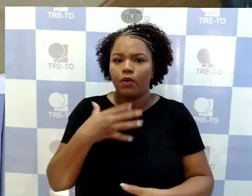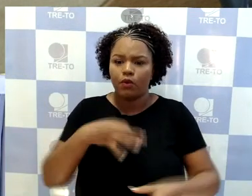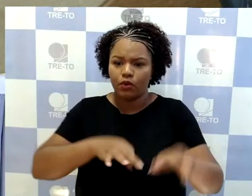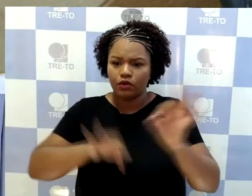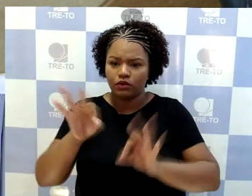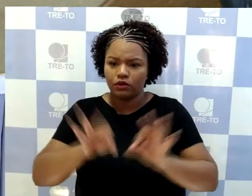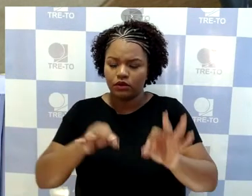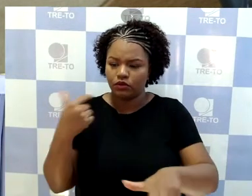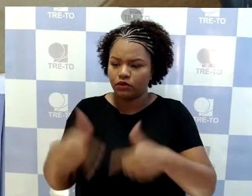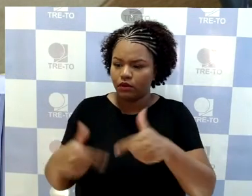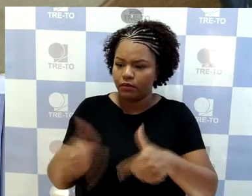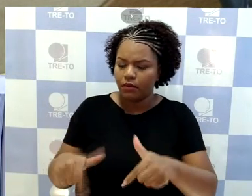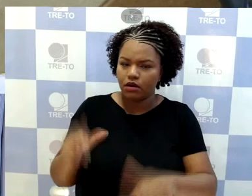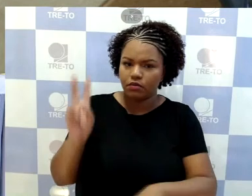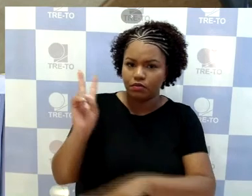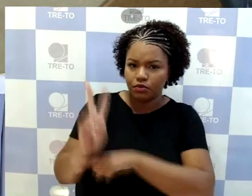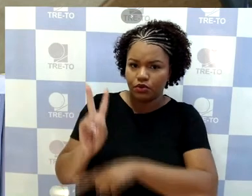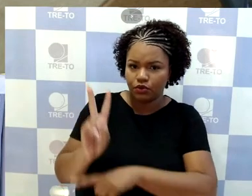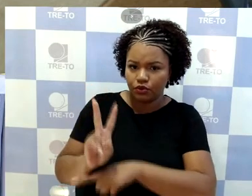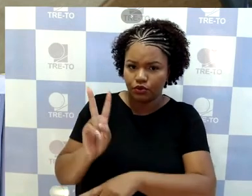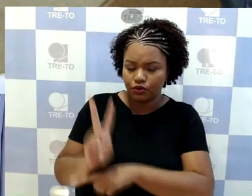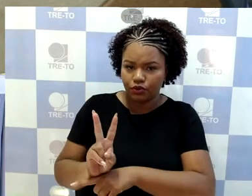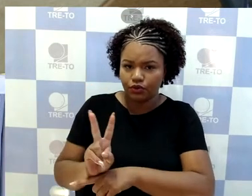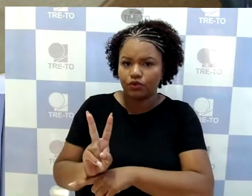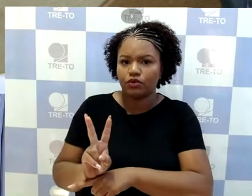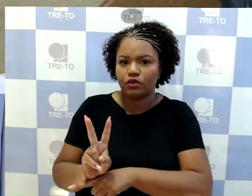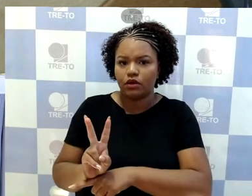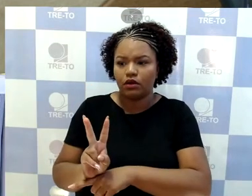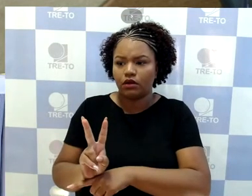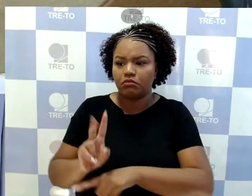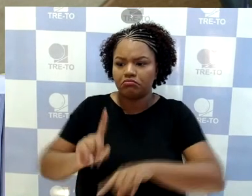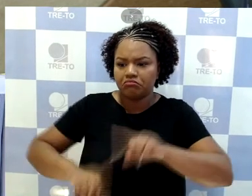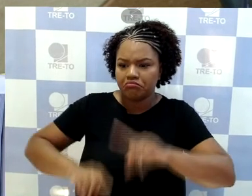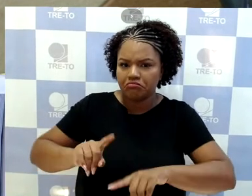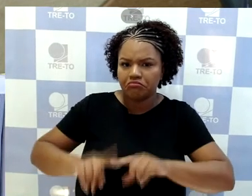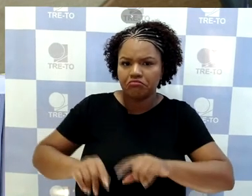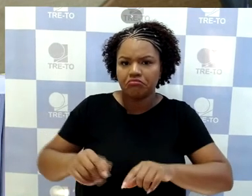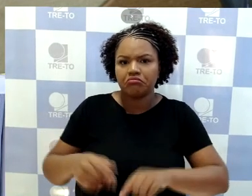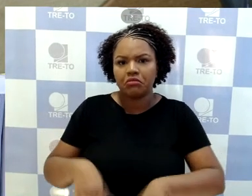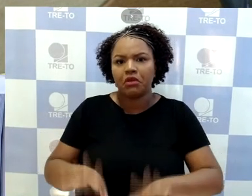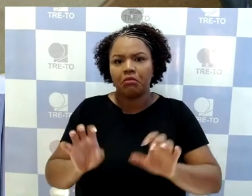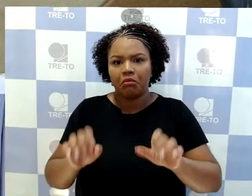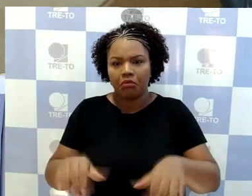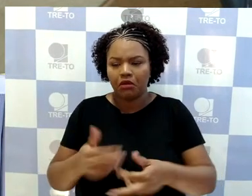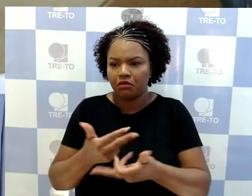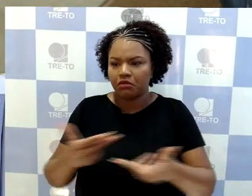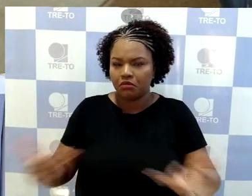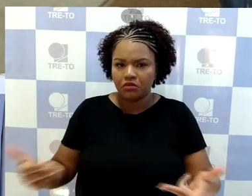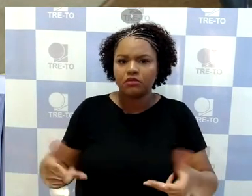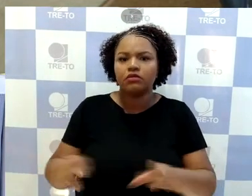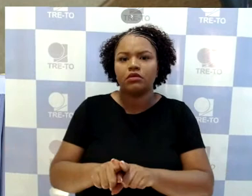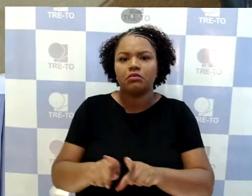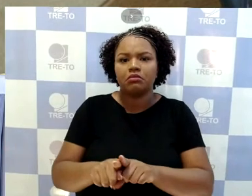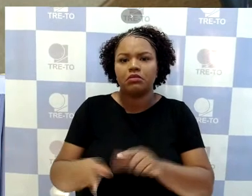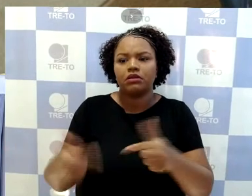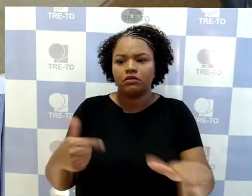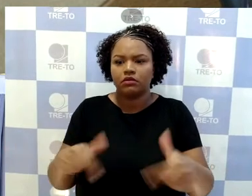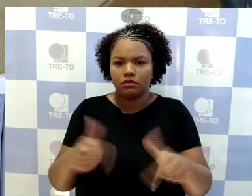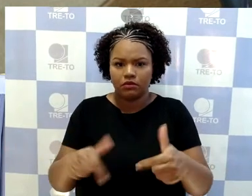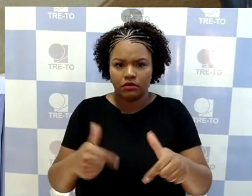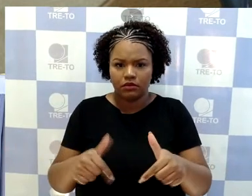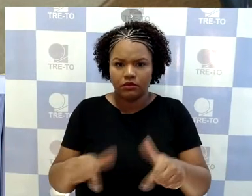proteger a integridade de seus bens e serviços, bem como garantir a incolumidade de